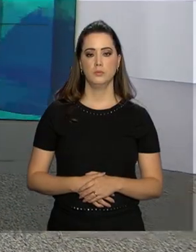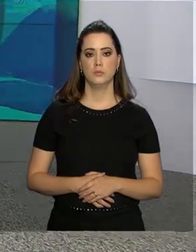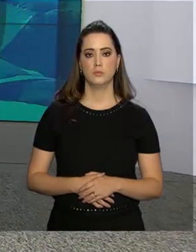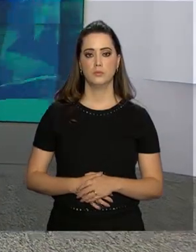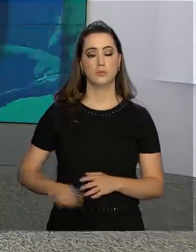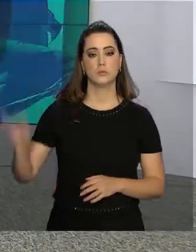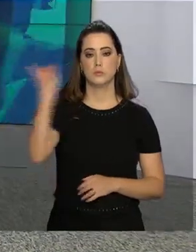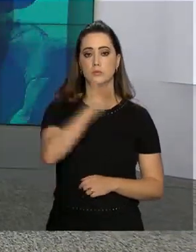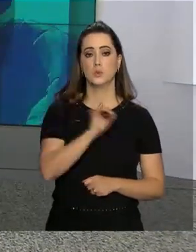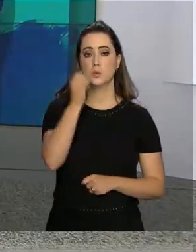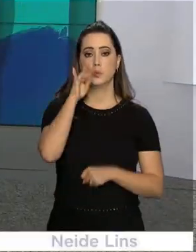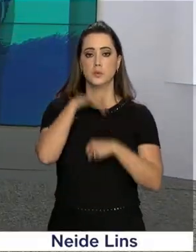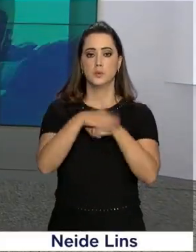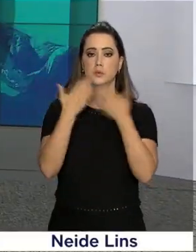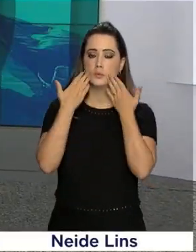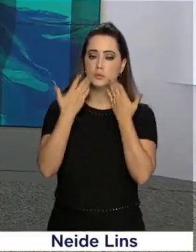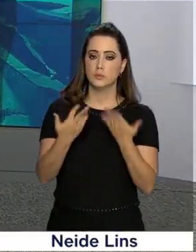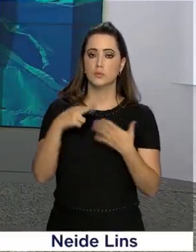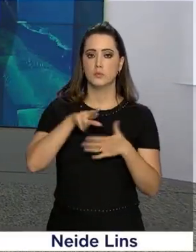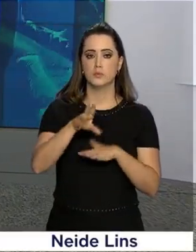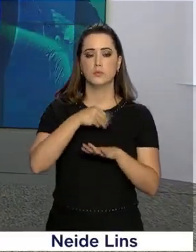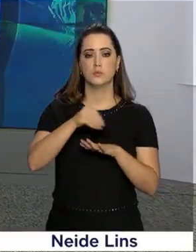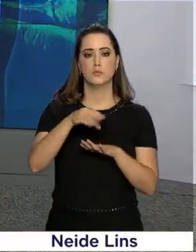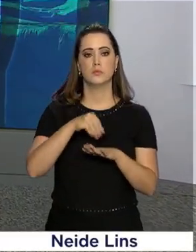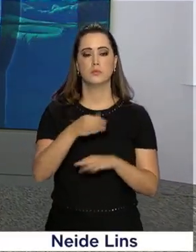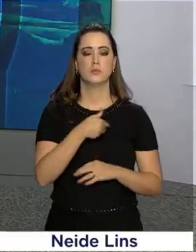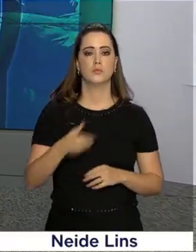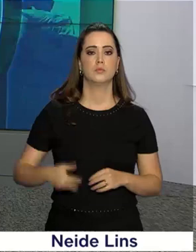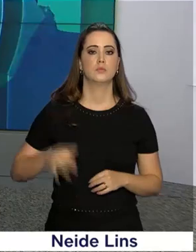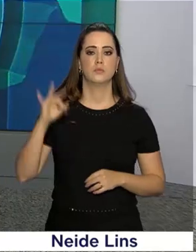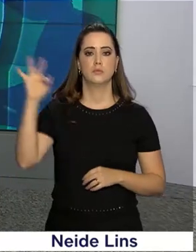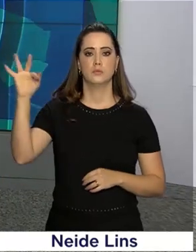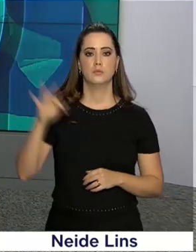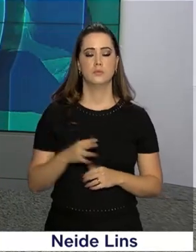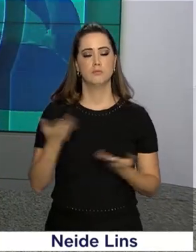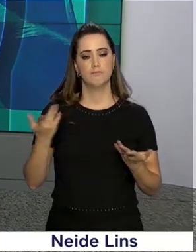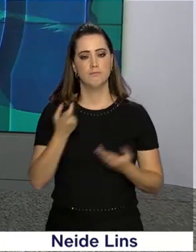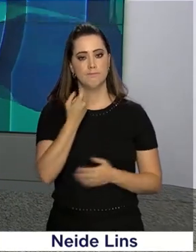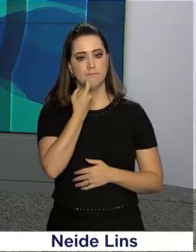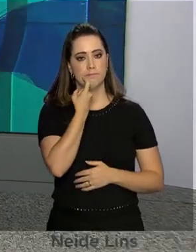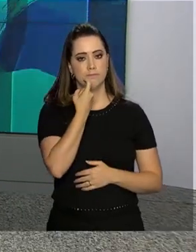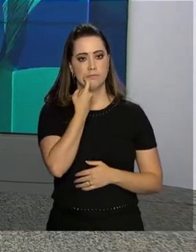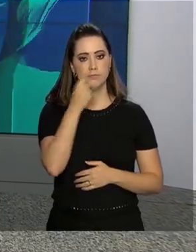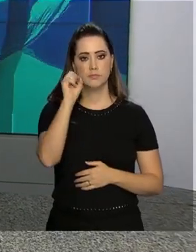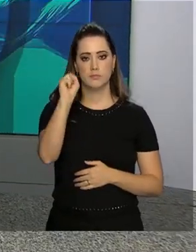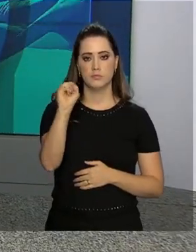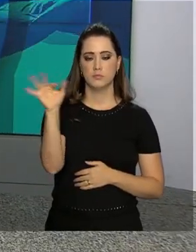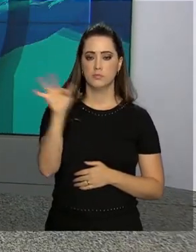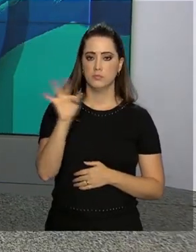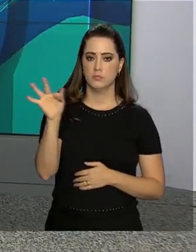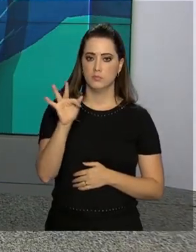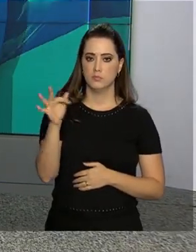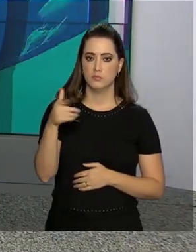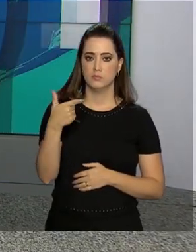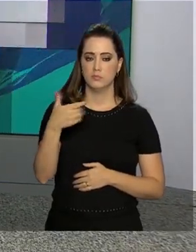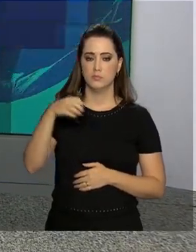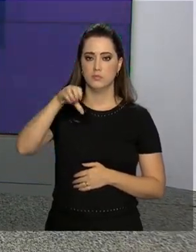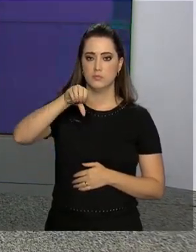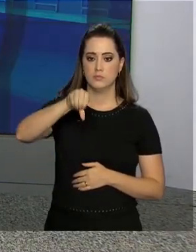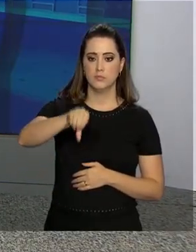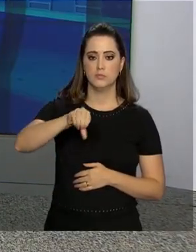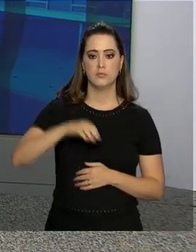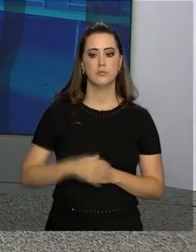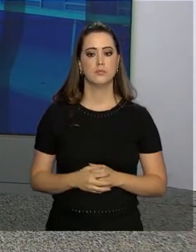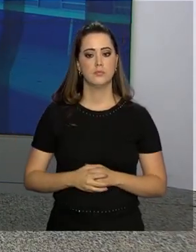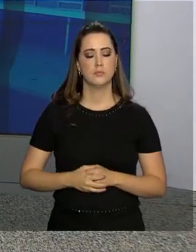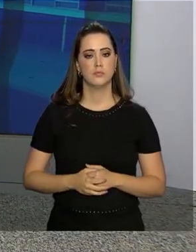Olá, boa noite. No ar o repórter NBR com as notícias do governo federal desta sexta-feira, 8 de fevereiro